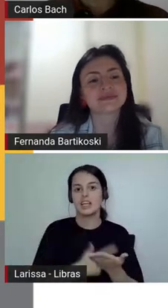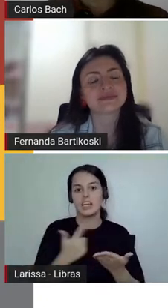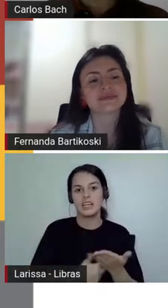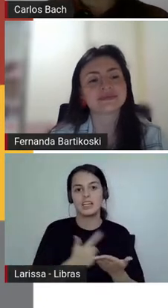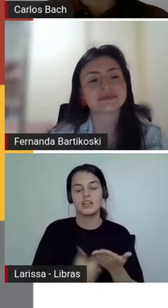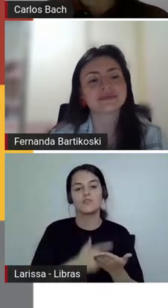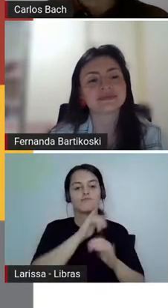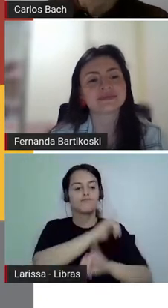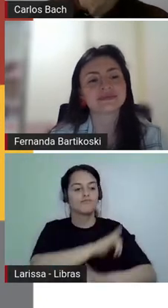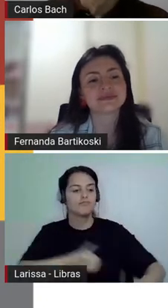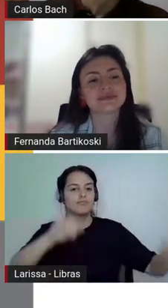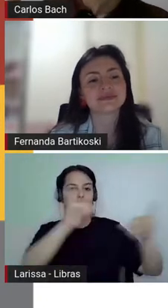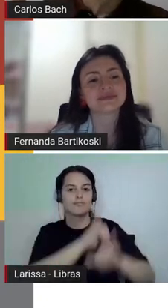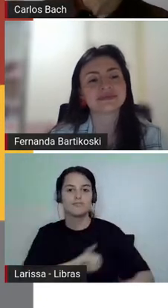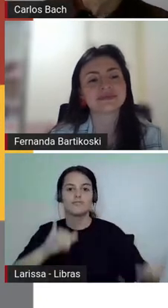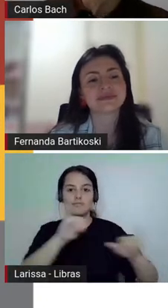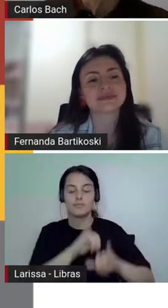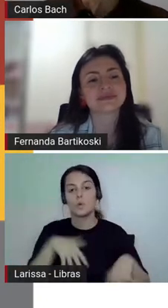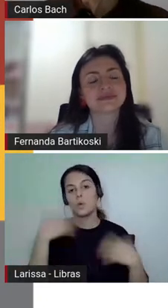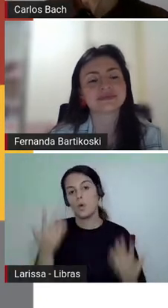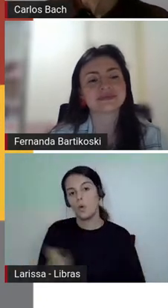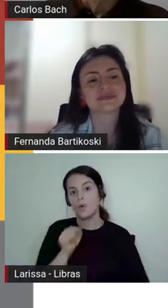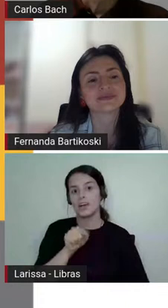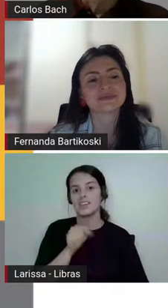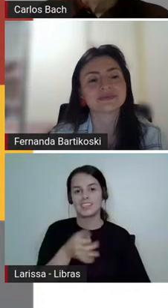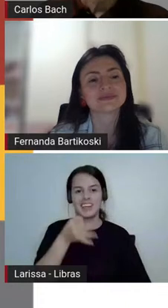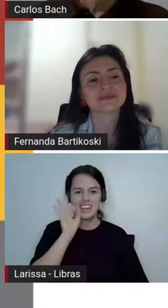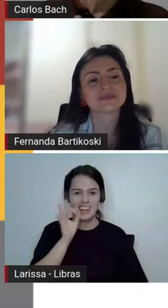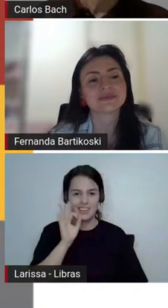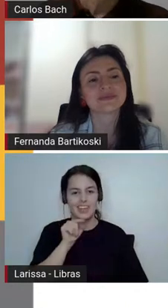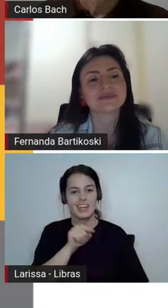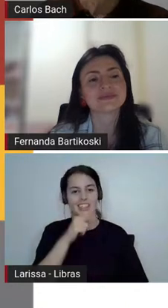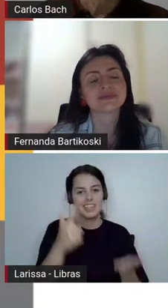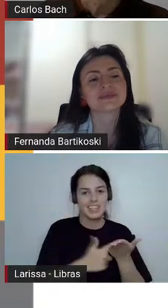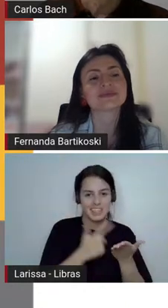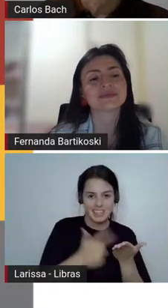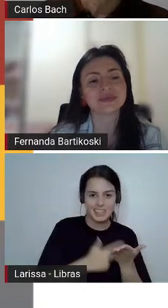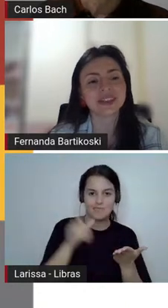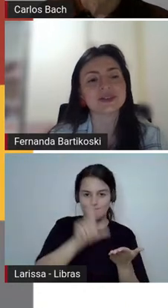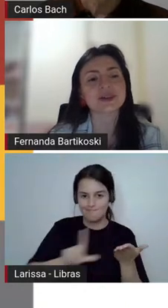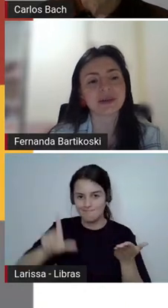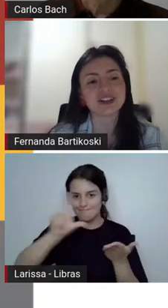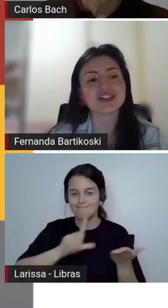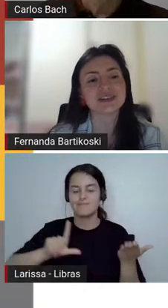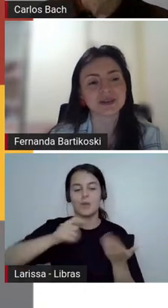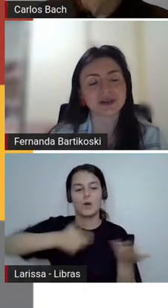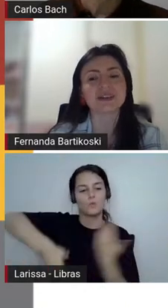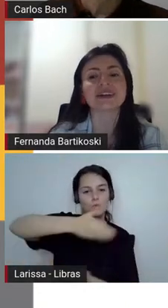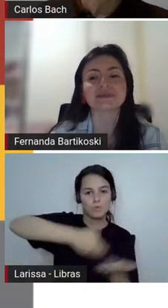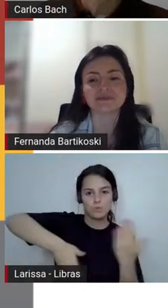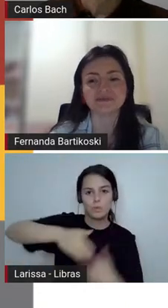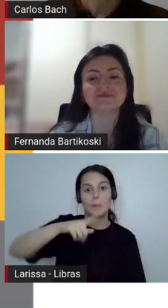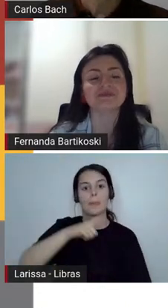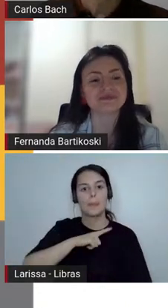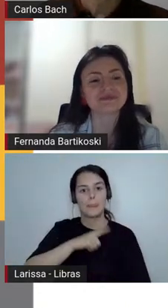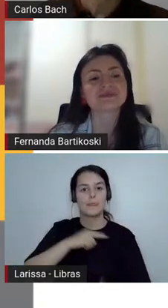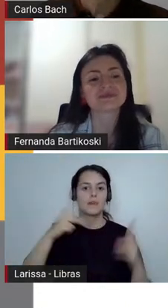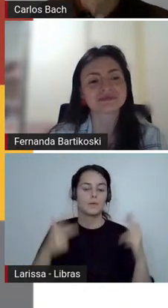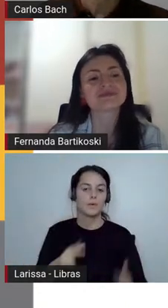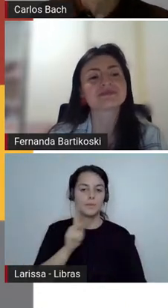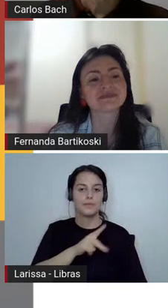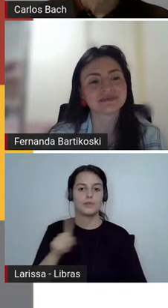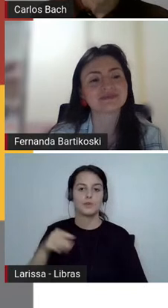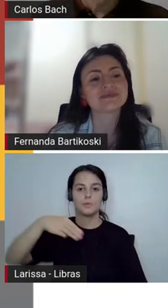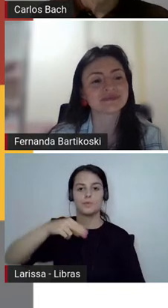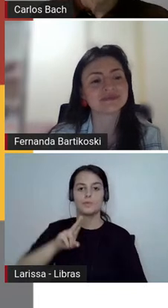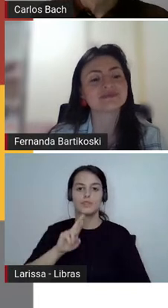Como o professor Murilo que foi falado no início, né? Que ele também fez várias atividades